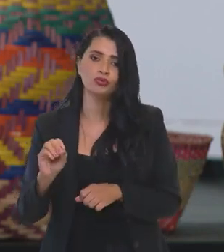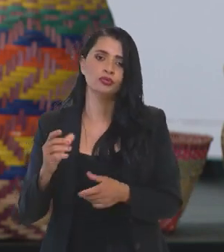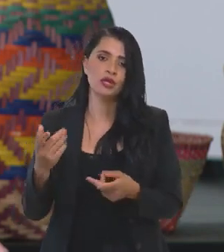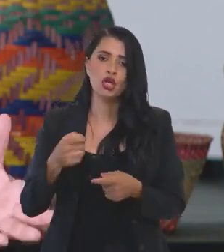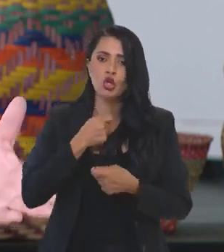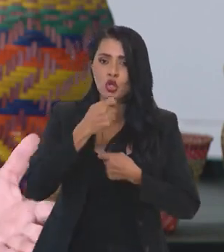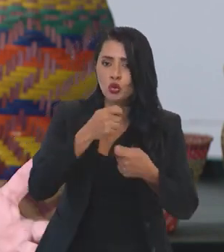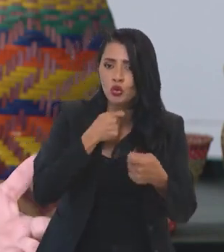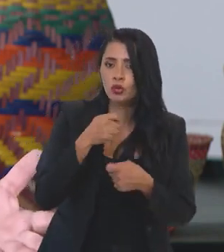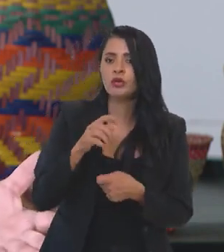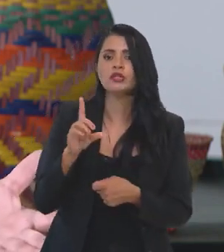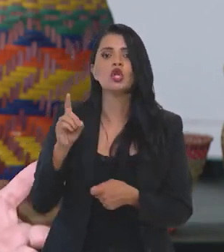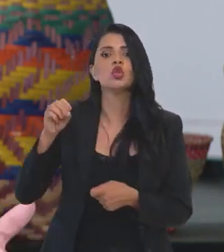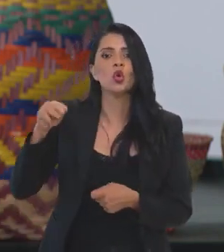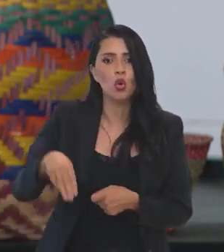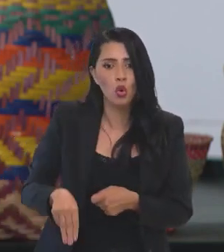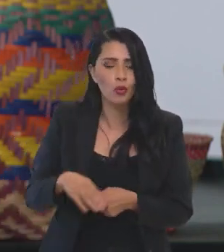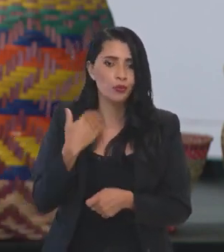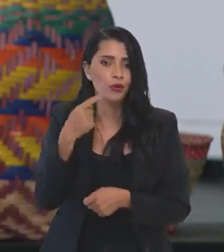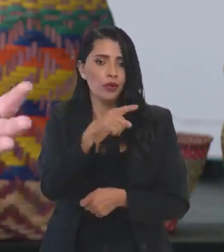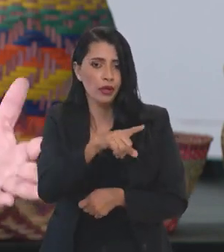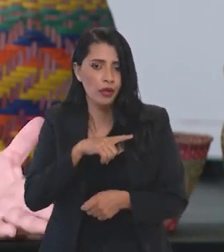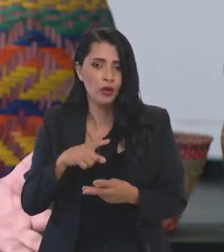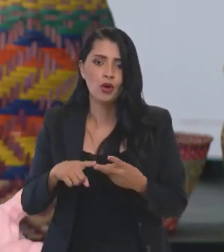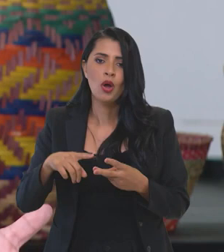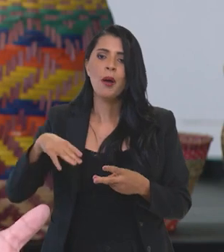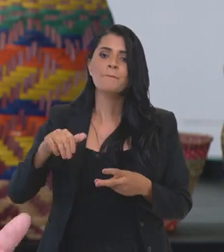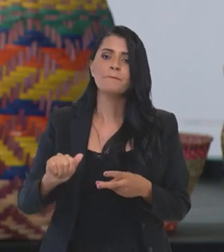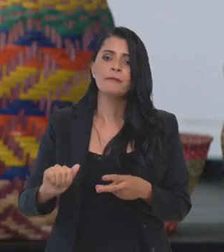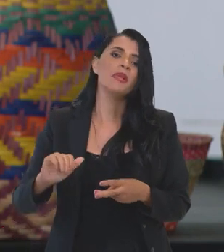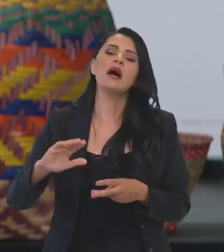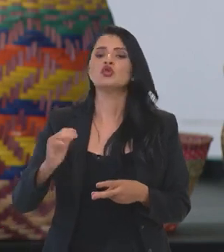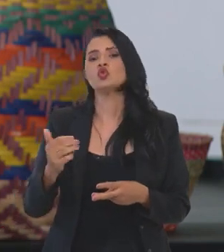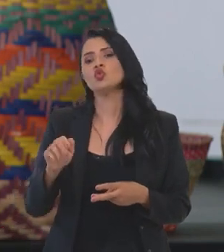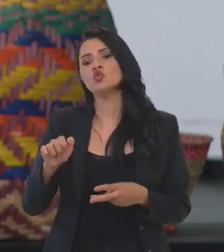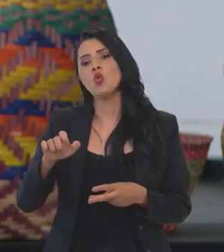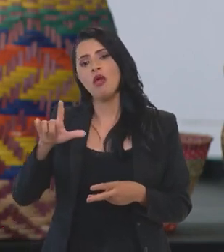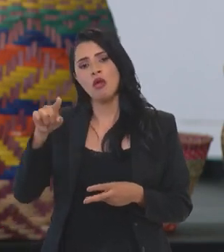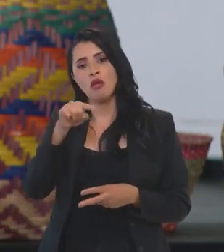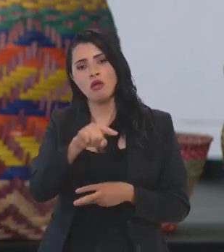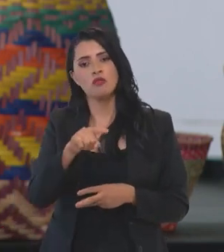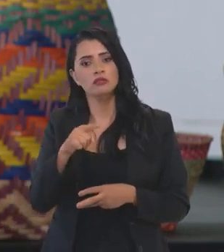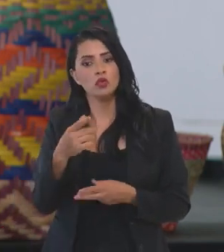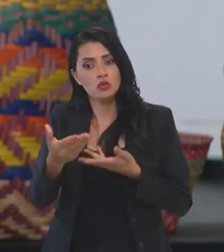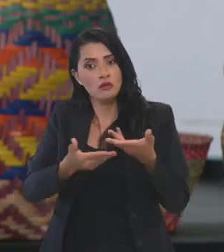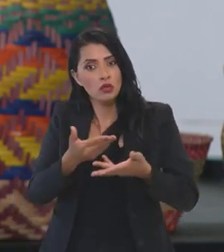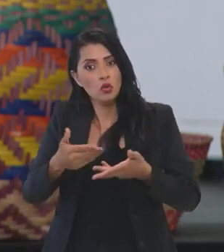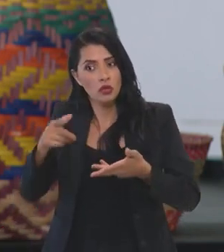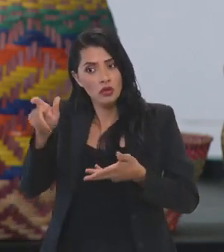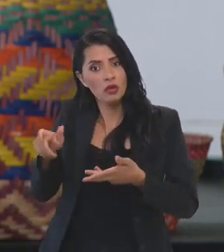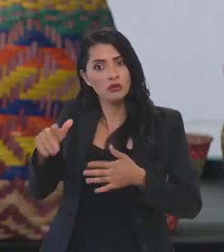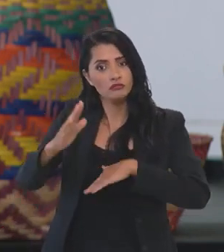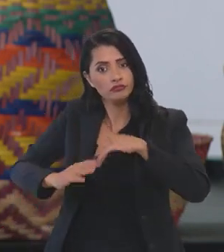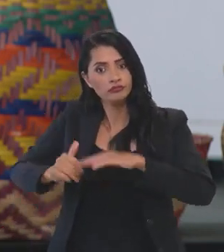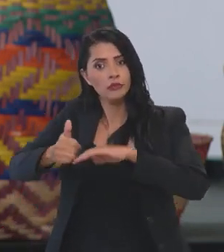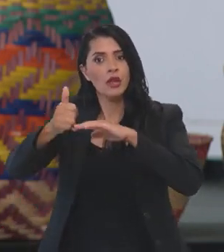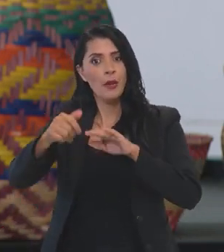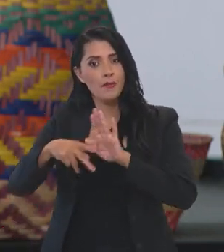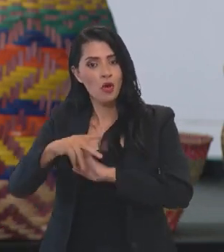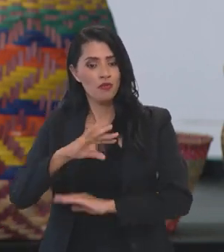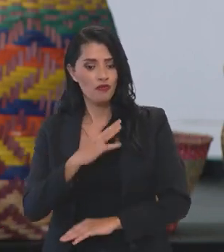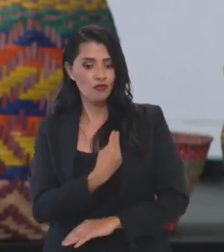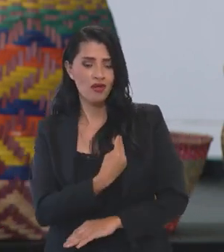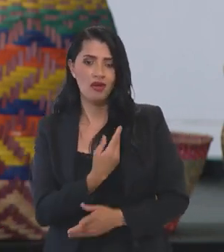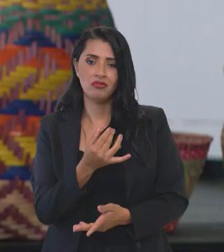Pereira e o jornalista Dom Filipe e o Maxwell também, que foram servidores da FUNAI e que,